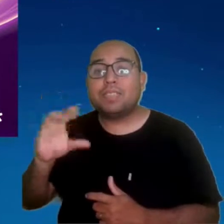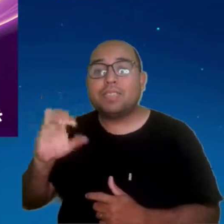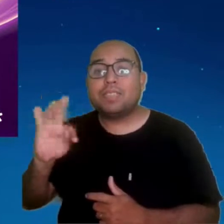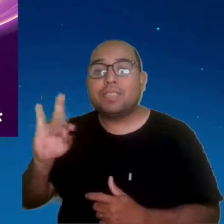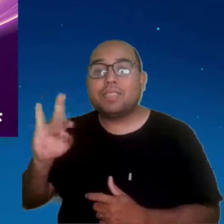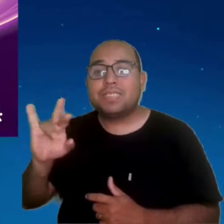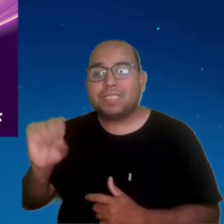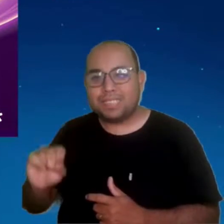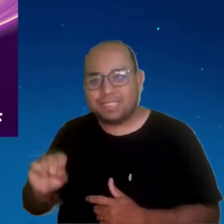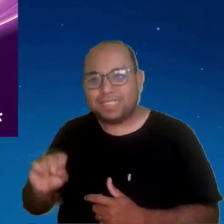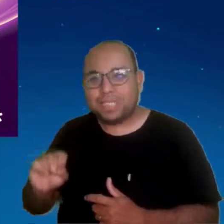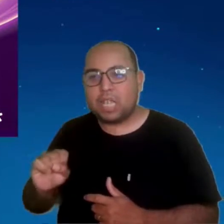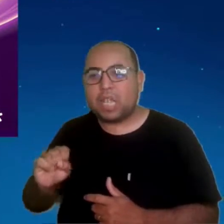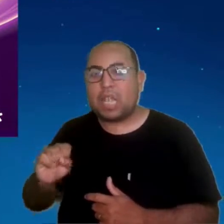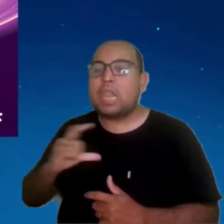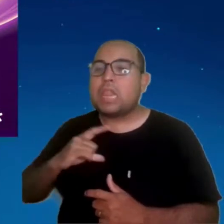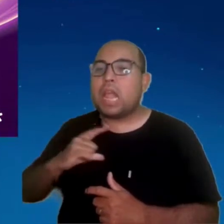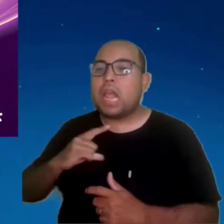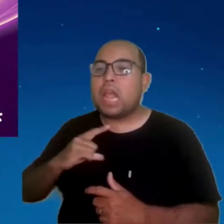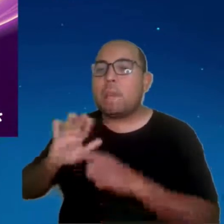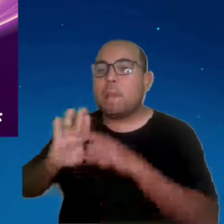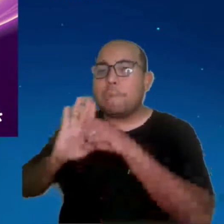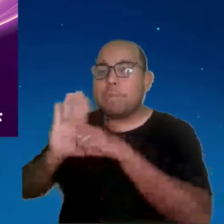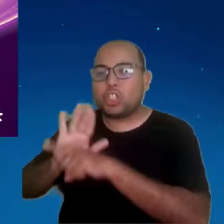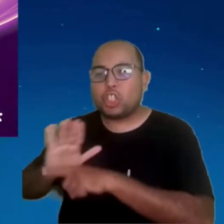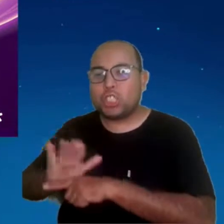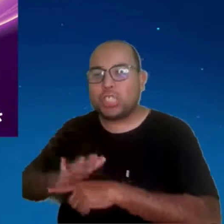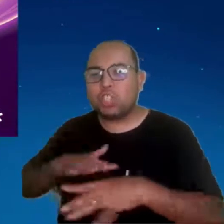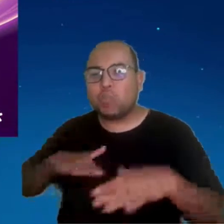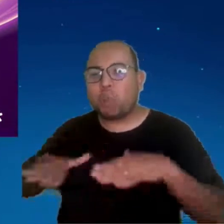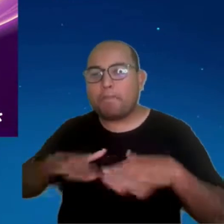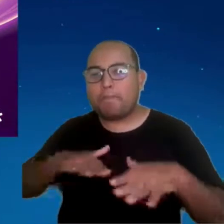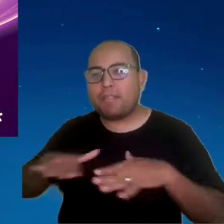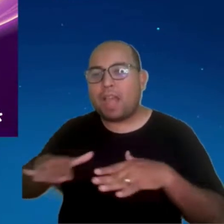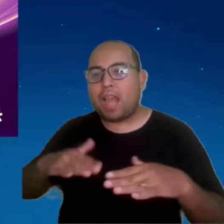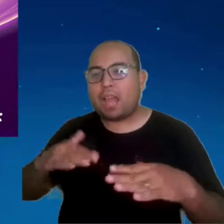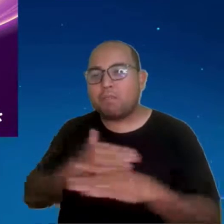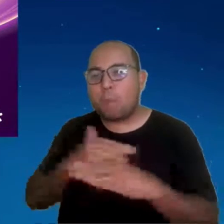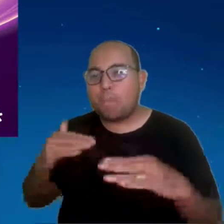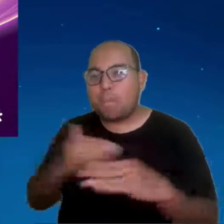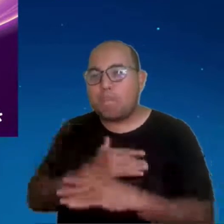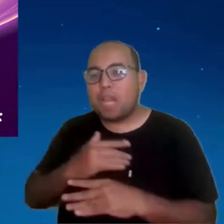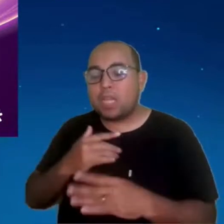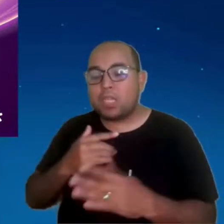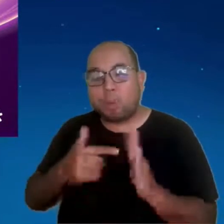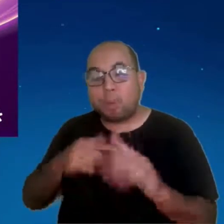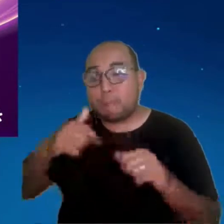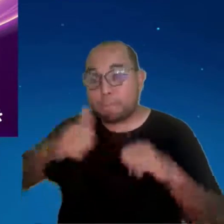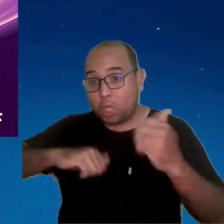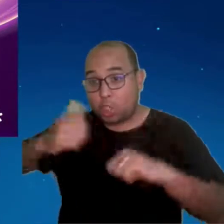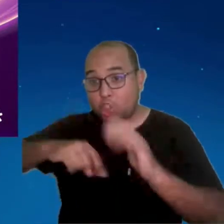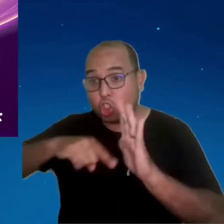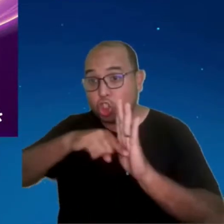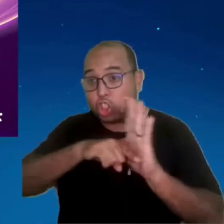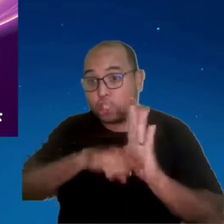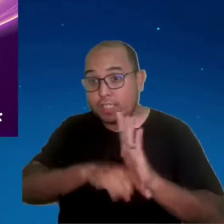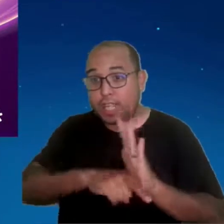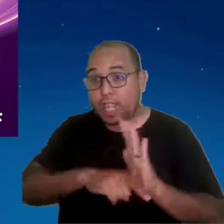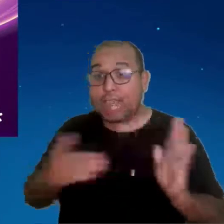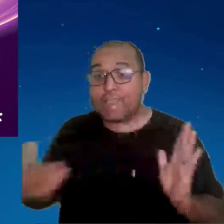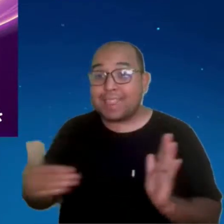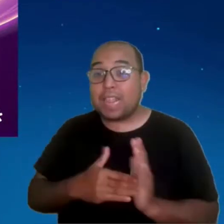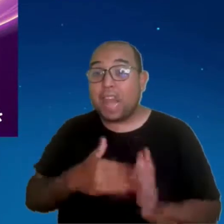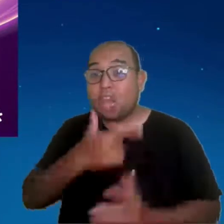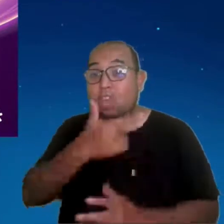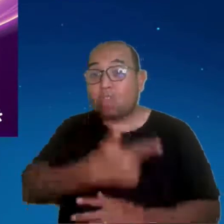da Ericsson, de mobilidade, que mostra que até 2027, mais de 4 bilhões de pessoas já vão estar